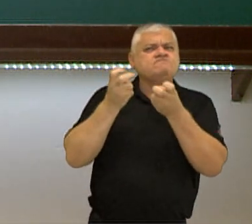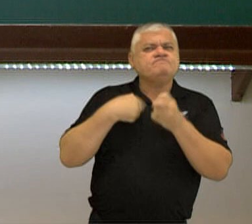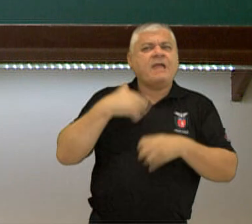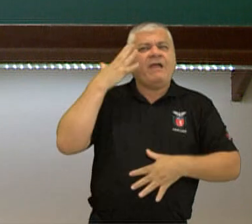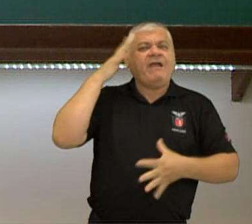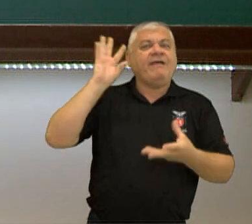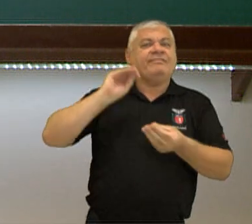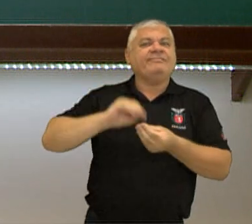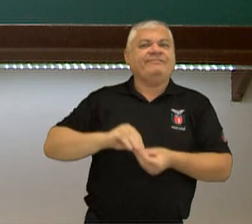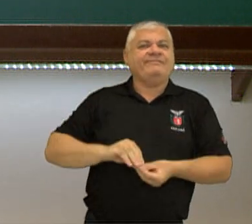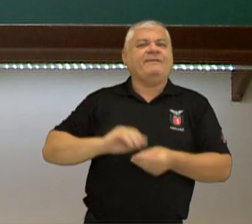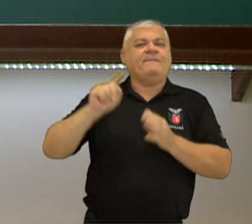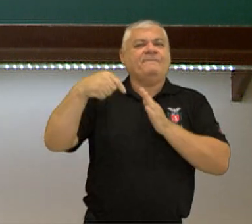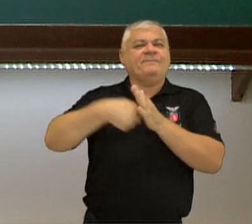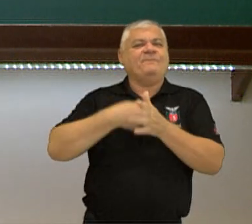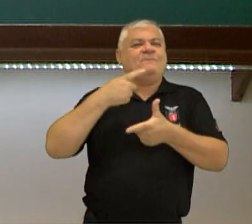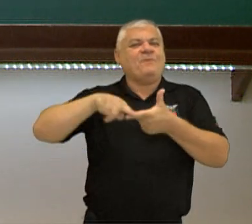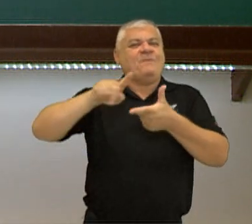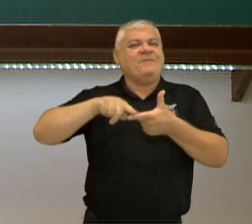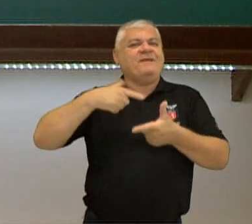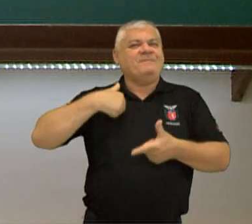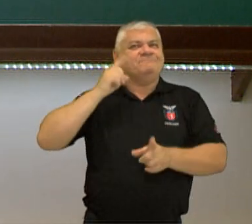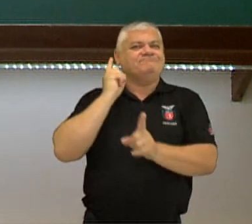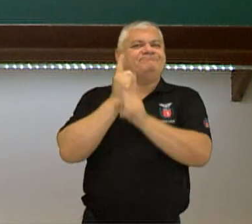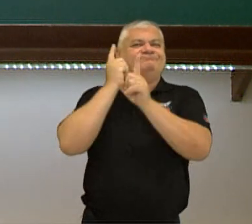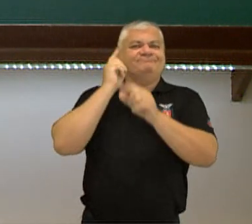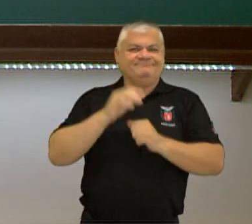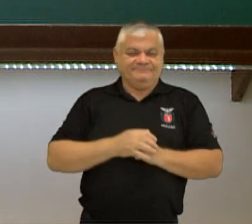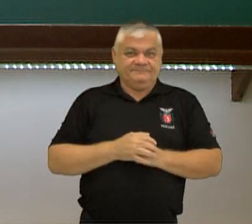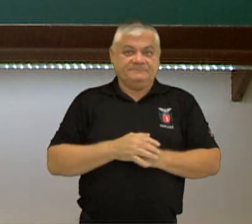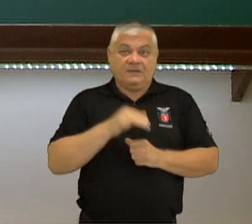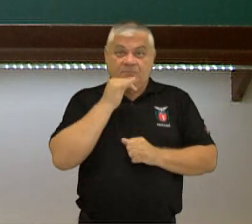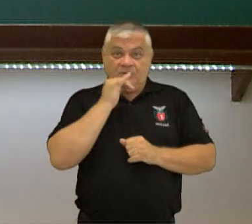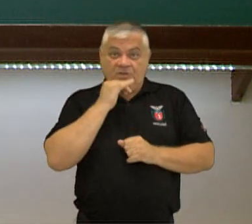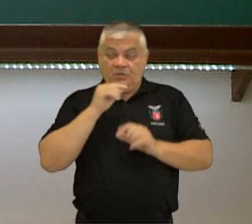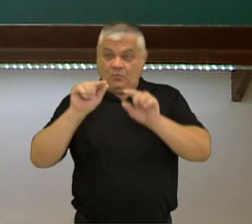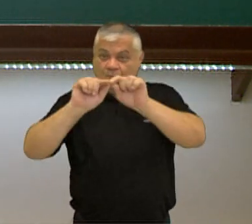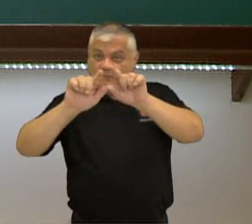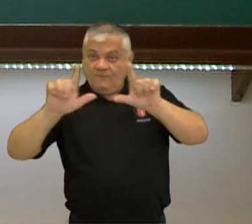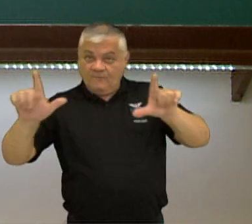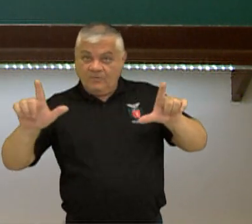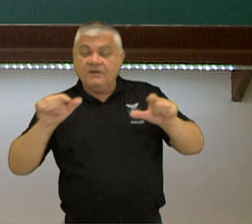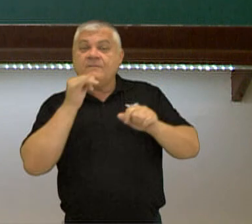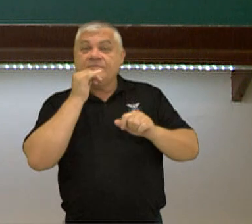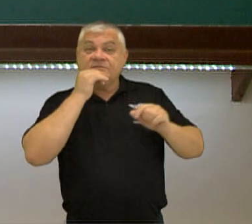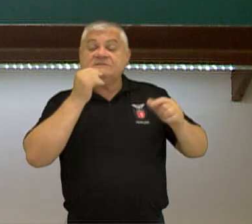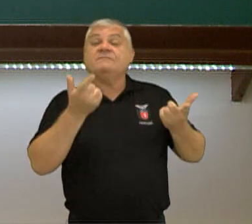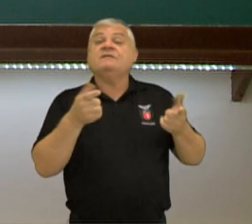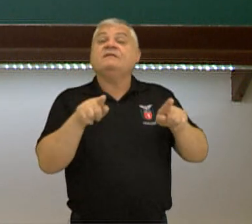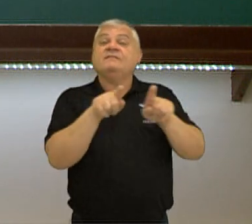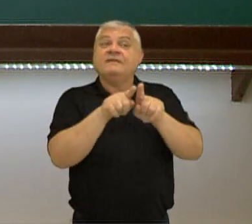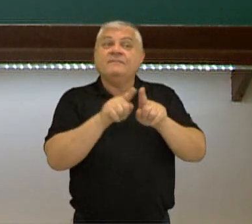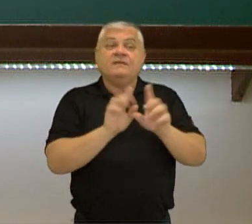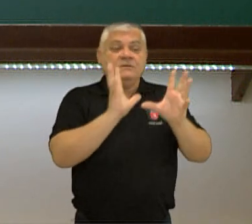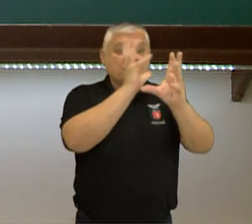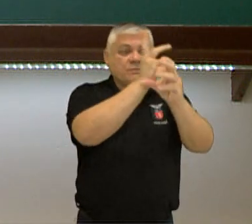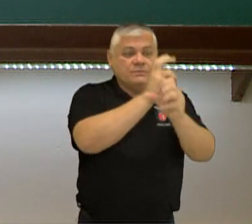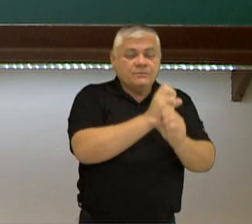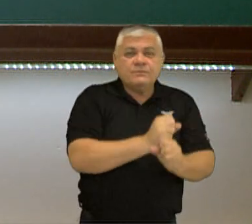pergunta do problema, tá bom? Preenche os espaços, ou seja, já retira da equação as espécies que você